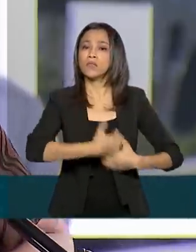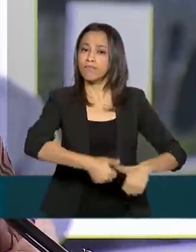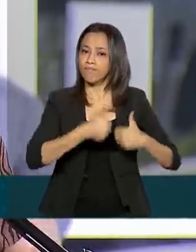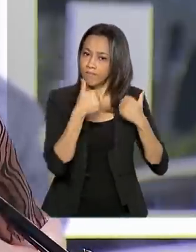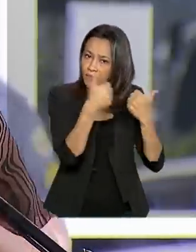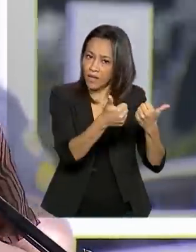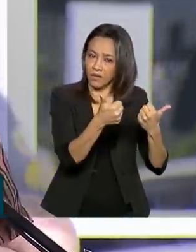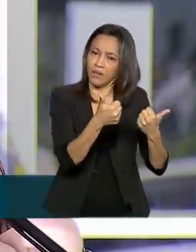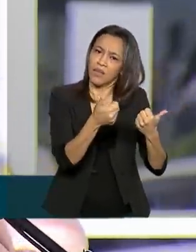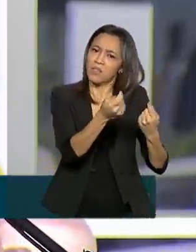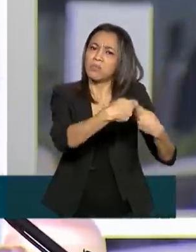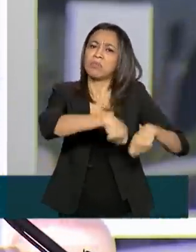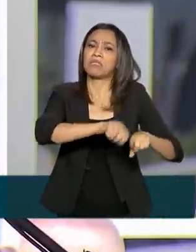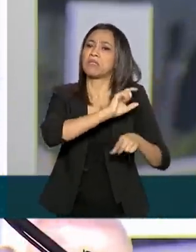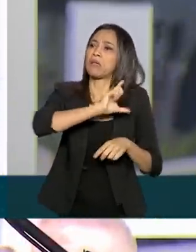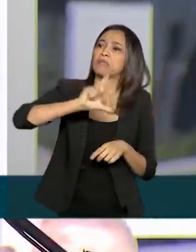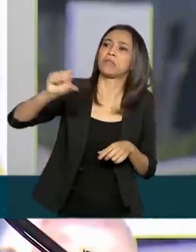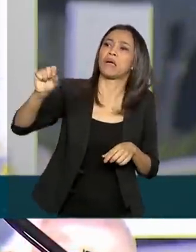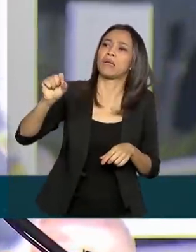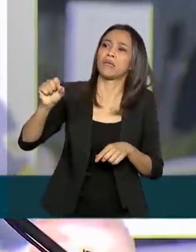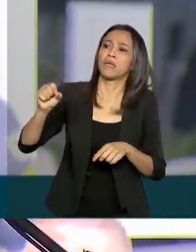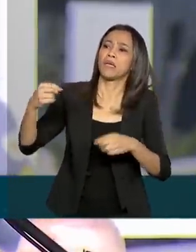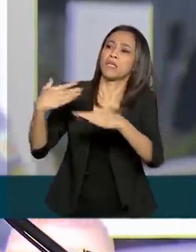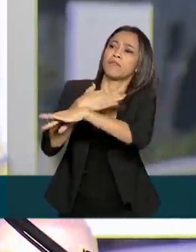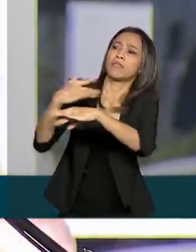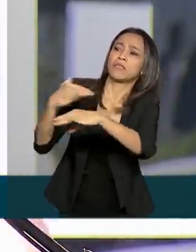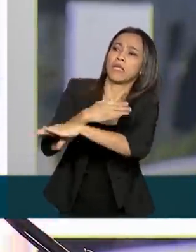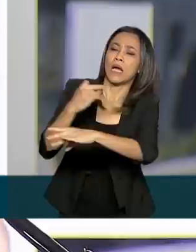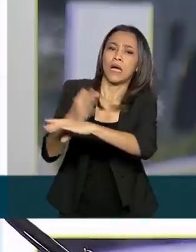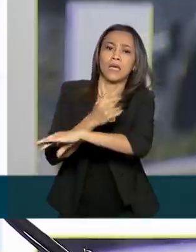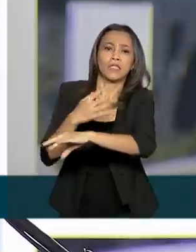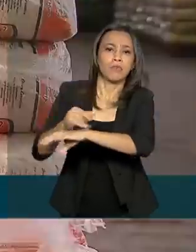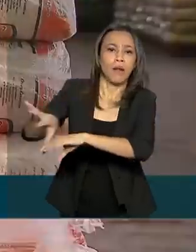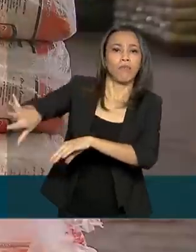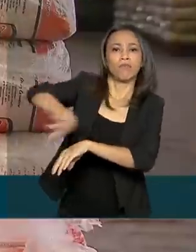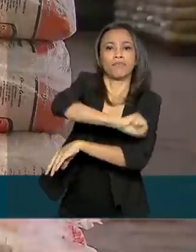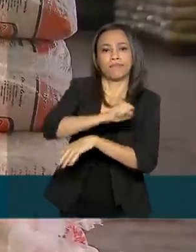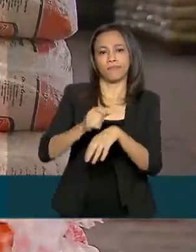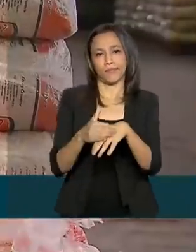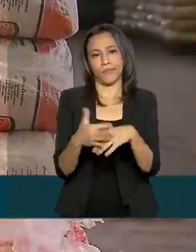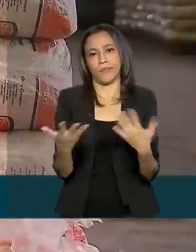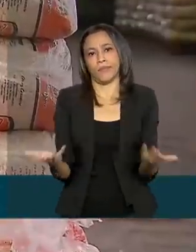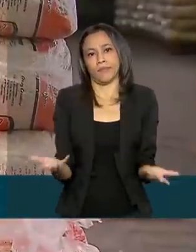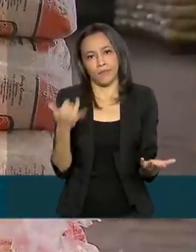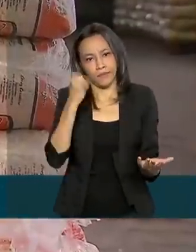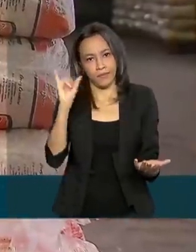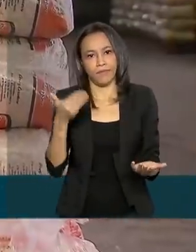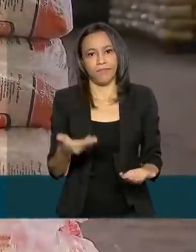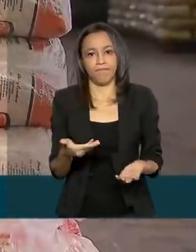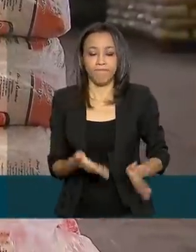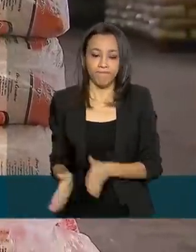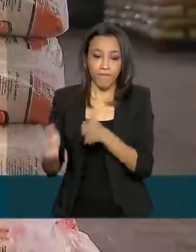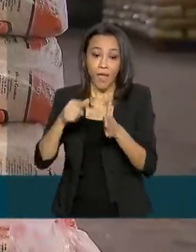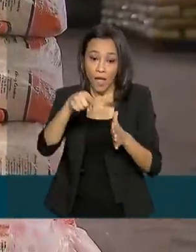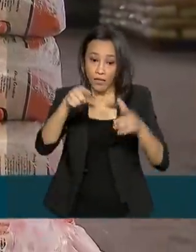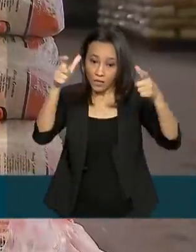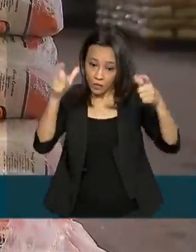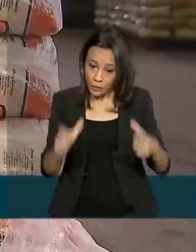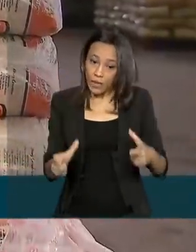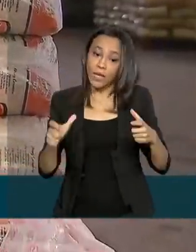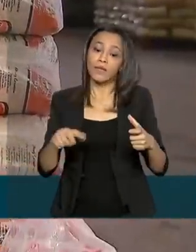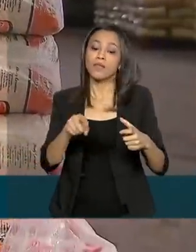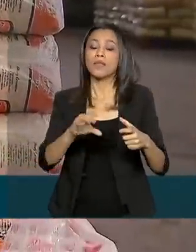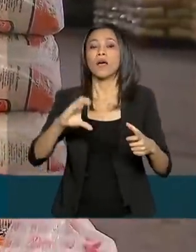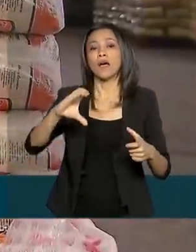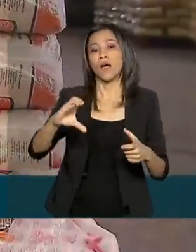sem precisar sair e vir para a cidade para serem contaminados. É aqui neste armazém da Conab que as cestas básicas estão